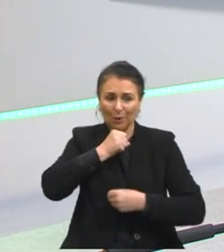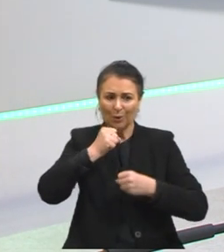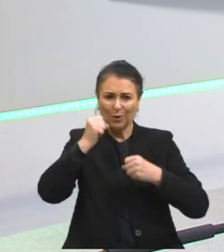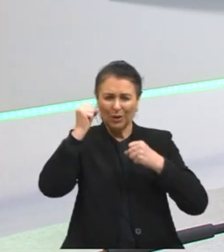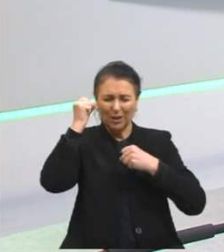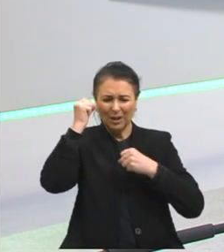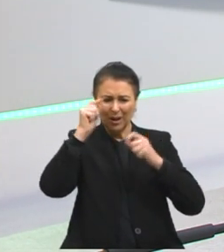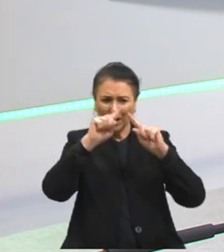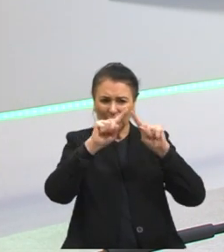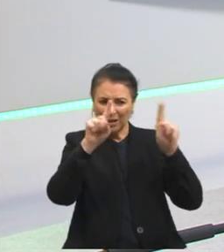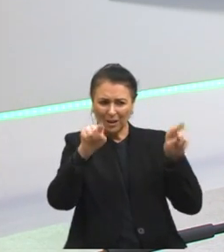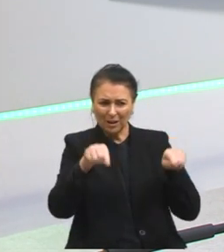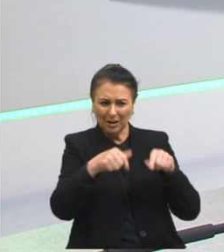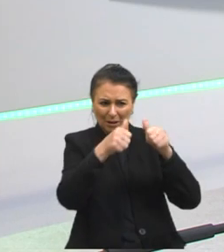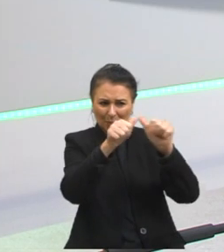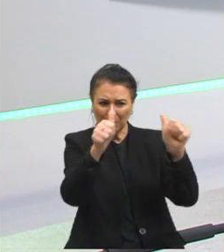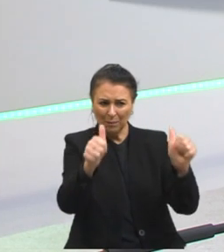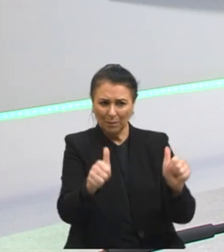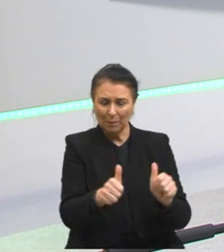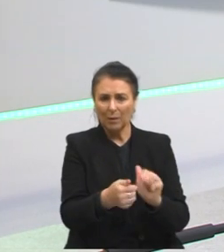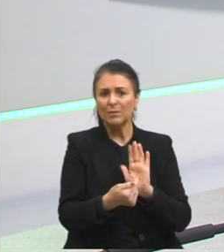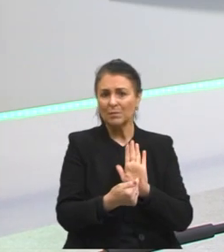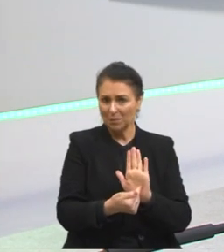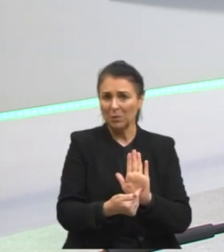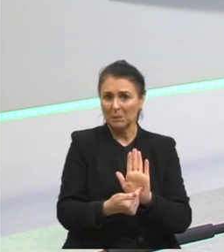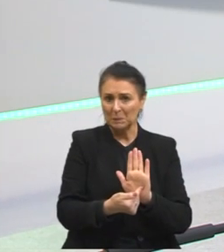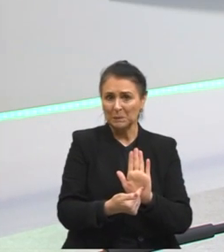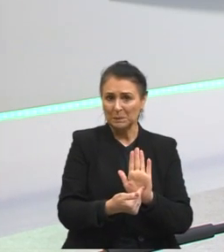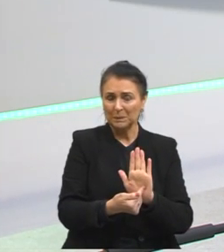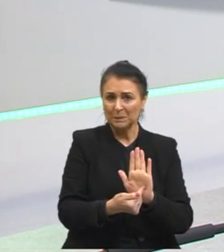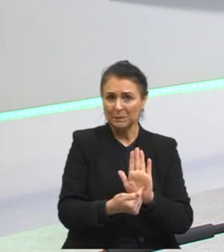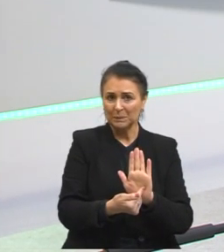mostrava isso. Vamos ver